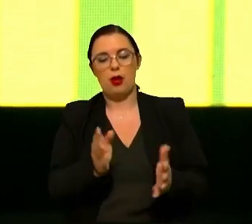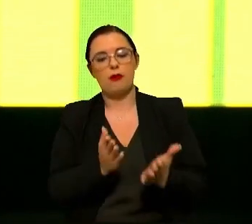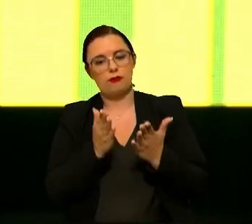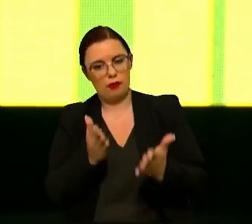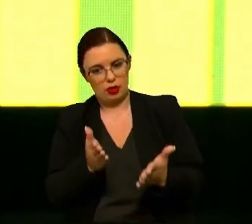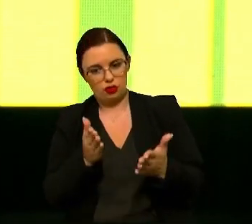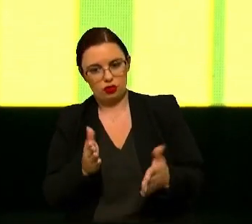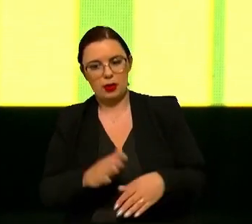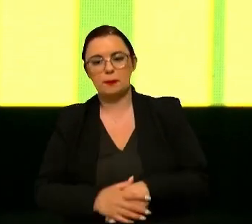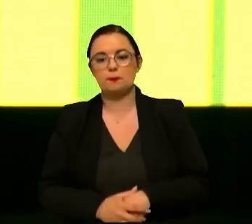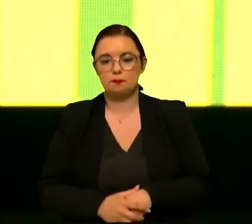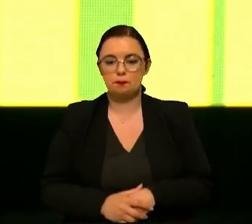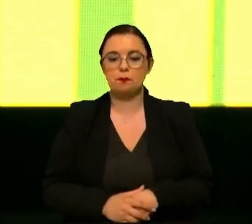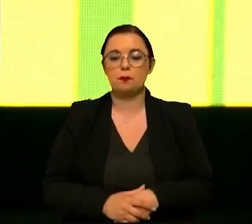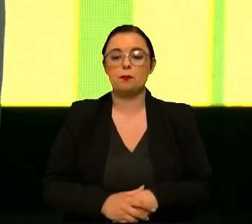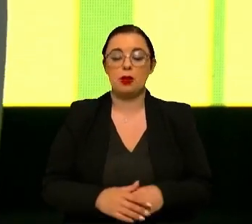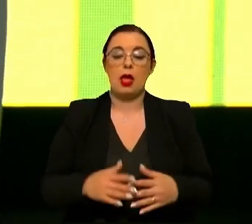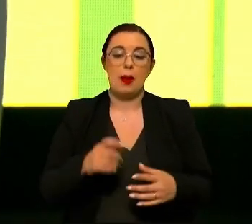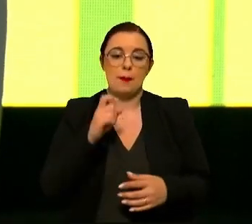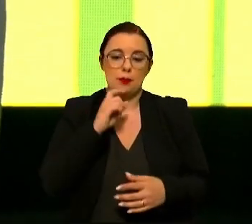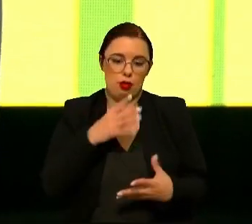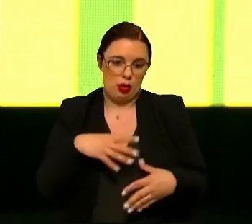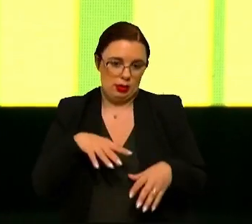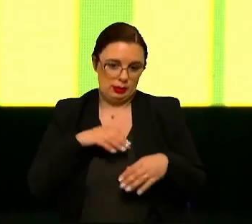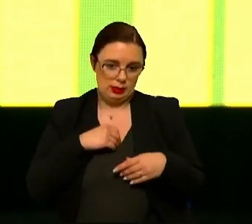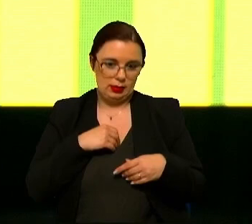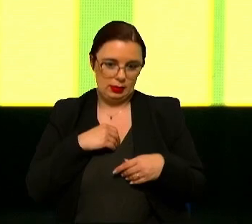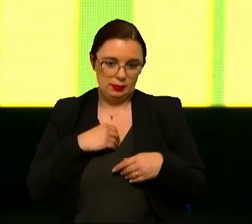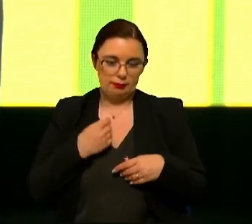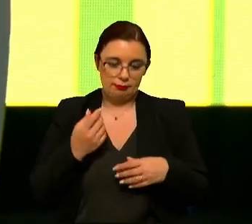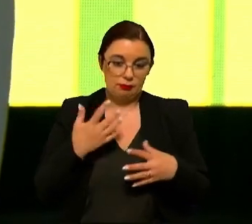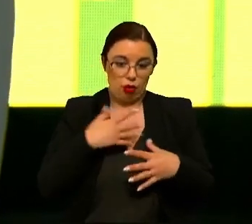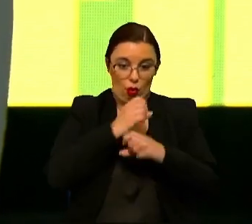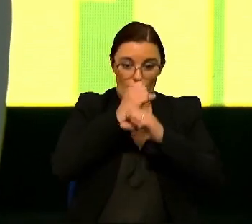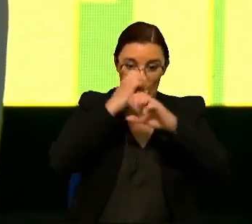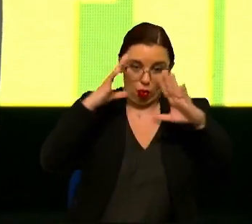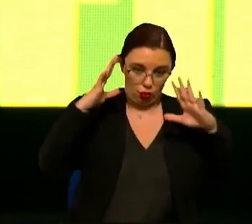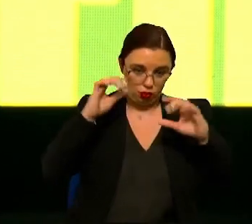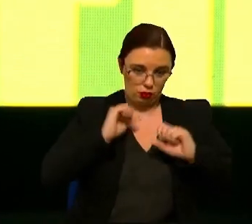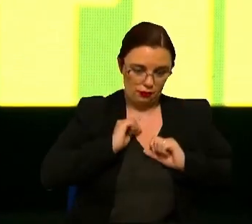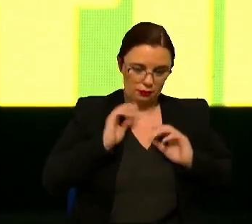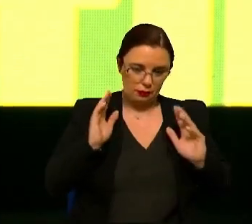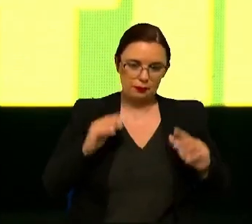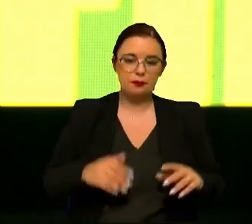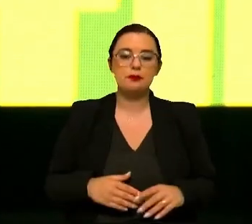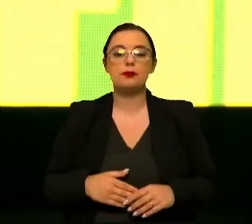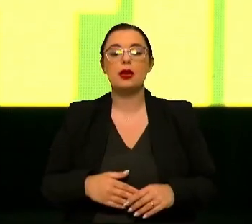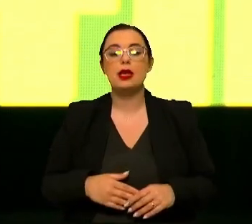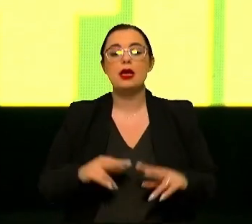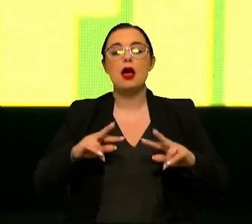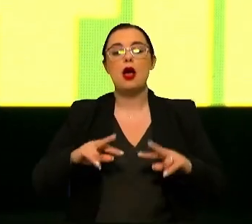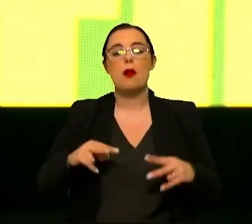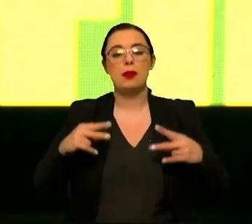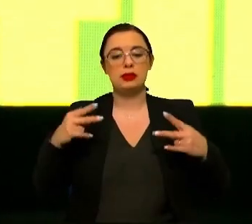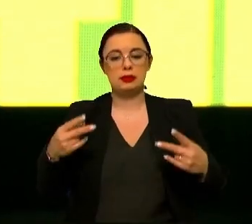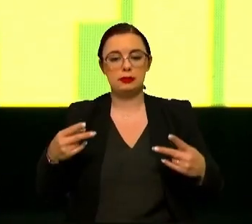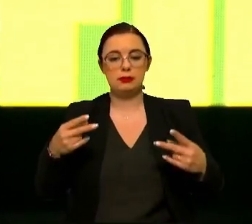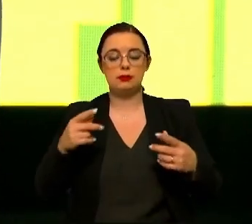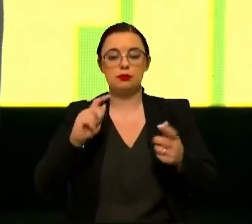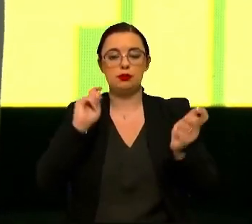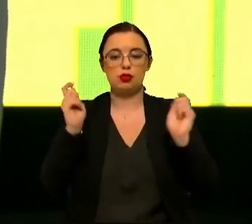confiança dos cidadãos a poder adotar. É a conclusão que eu posso tirar. Há uma transformação de mentalidades,